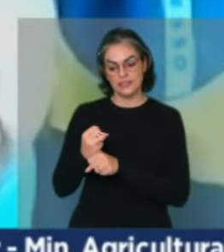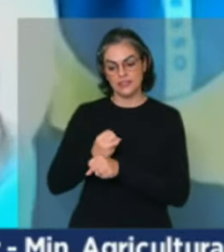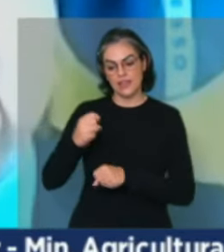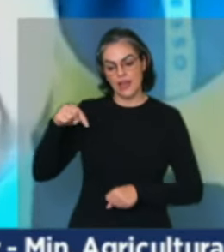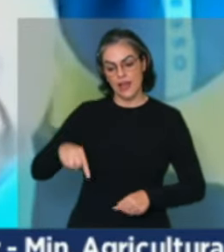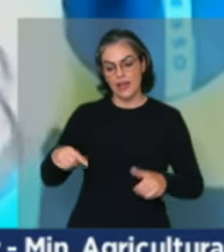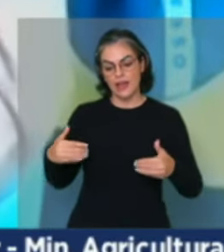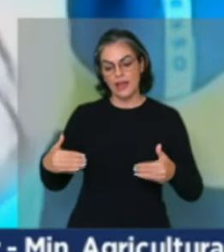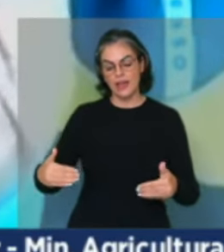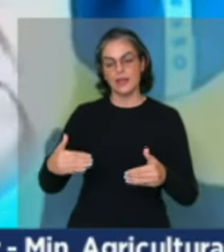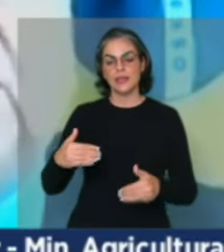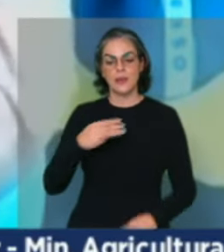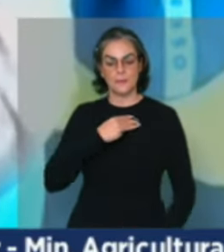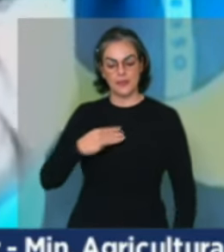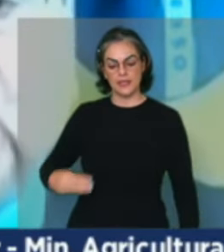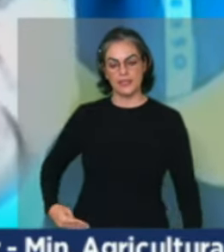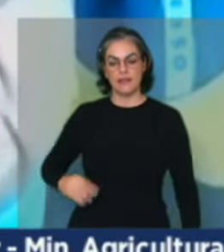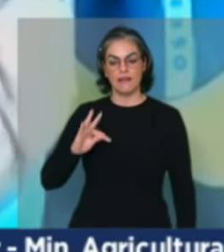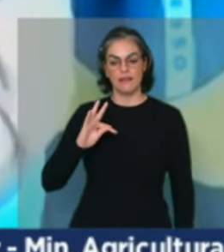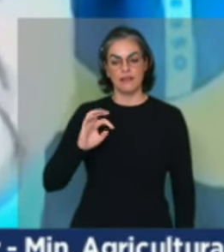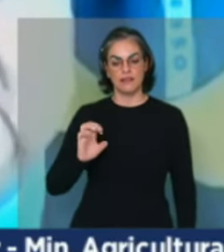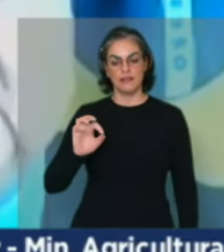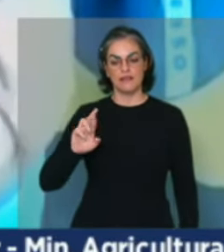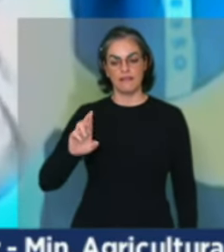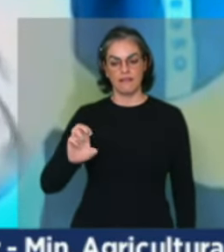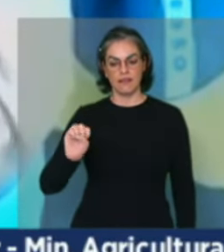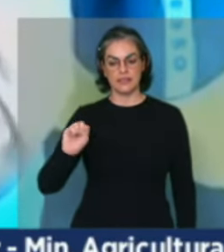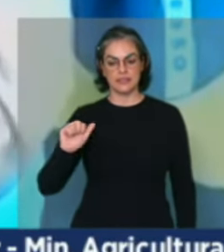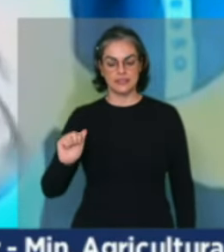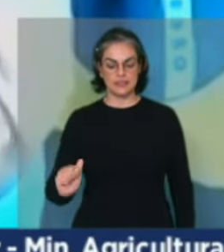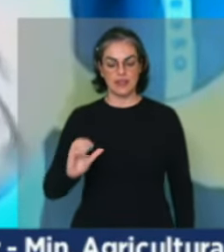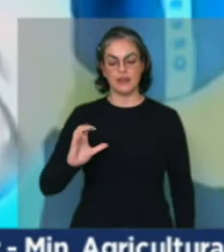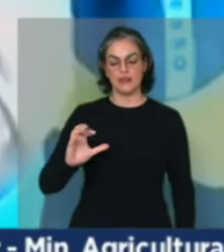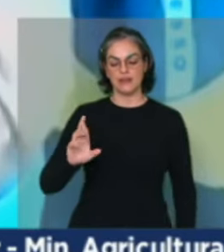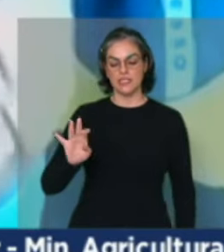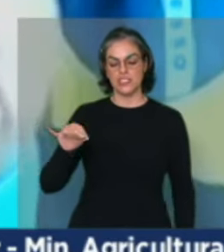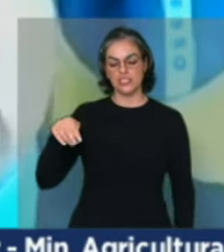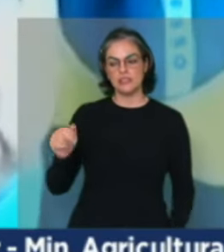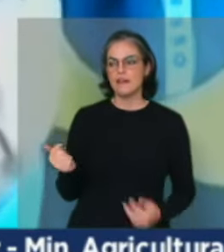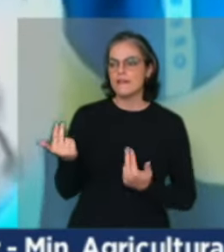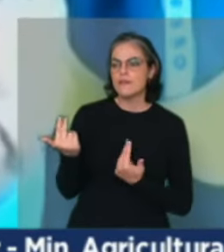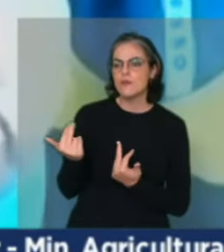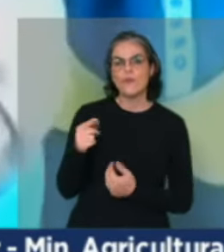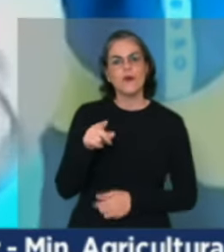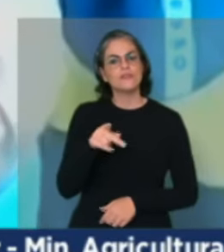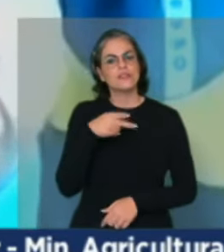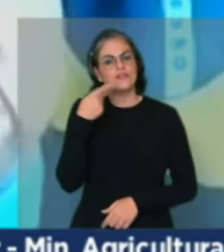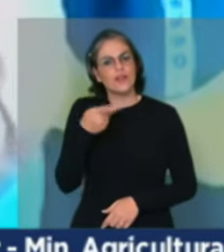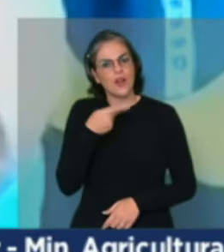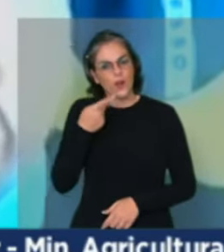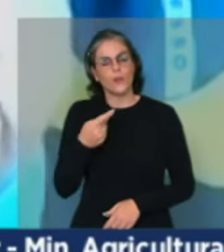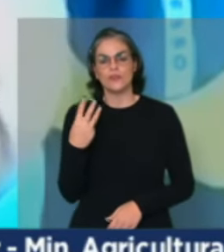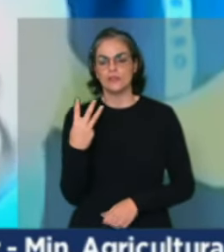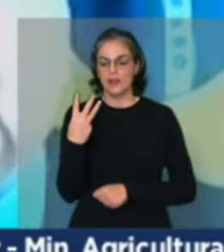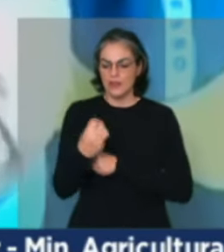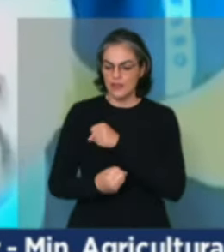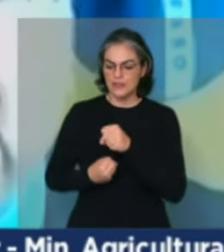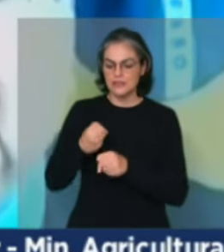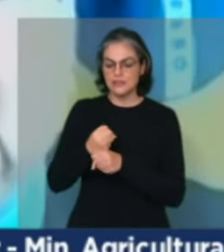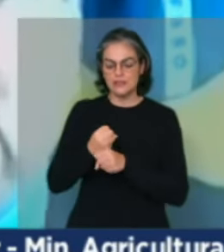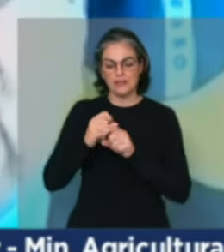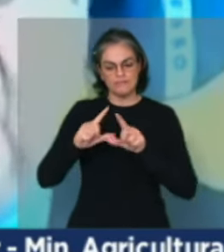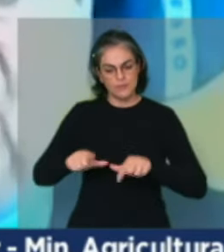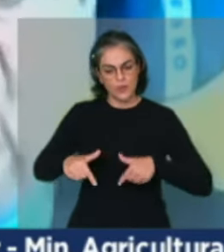Cristina, nós tivemos justamente esse alinhamento. Nos últimos três anos nós experimentamos no Plano Safra